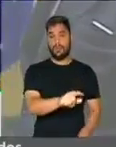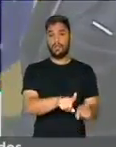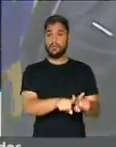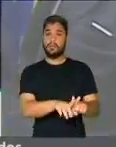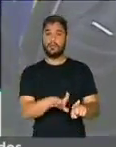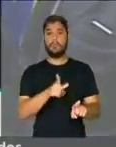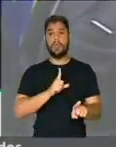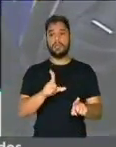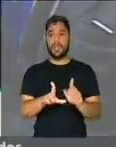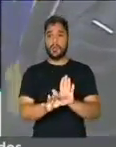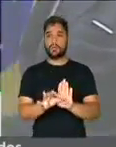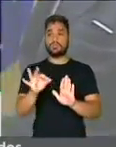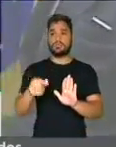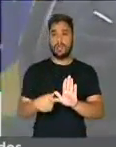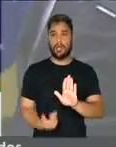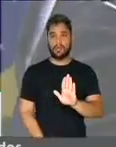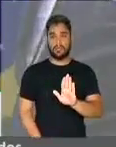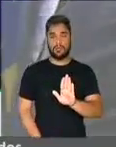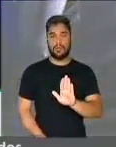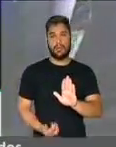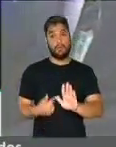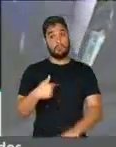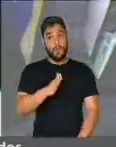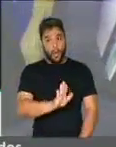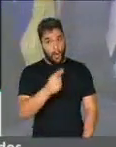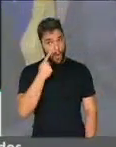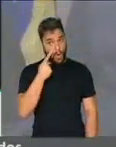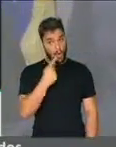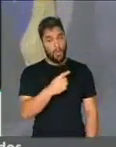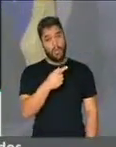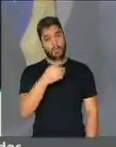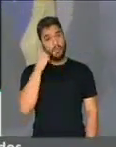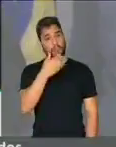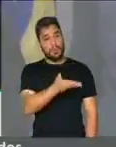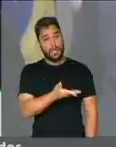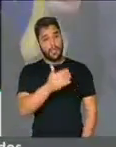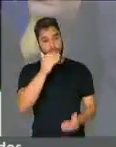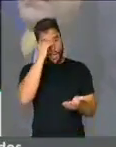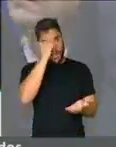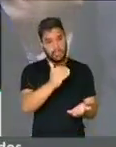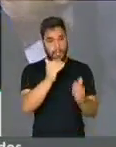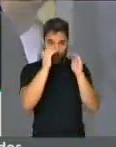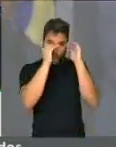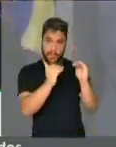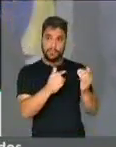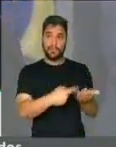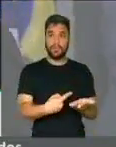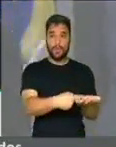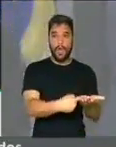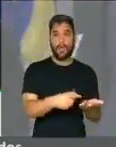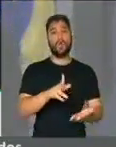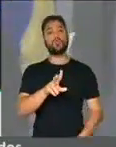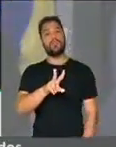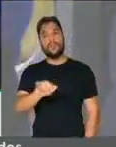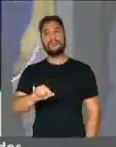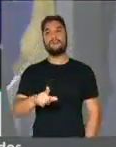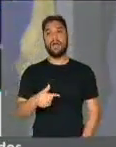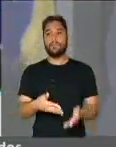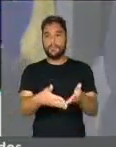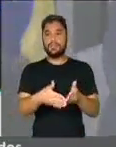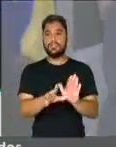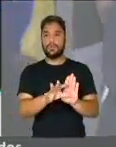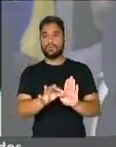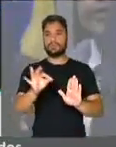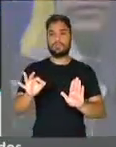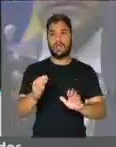destaque, Orlando, estou atendendo o acordo e haverá o destaque, senhor presidente. Está dito e está colocado,